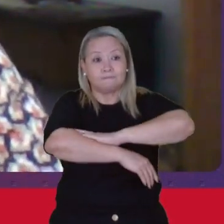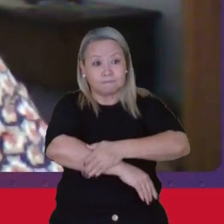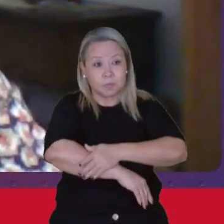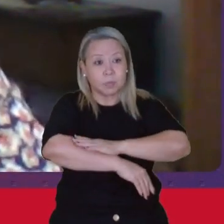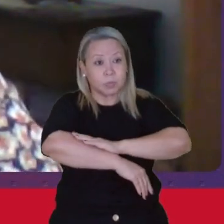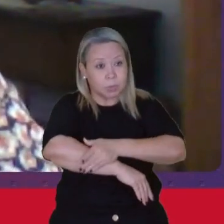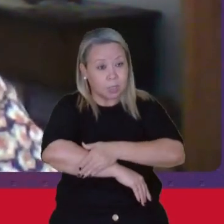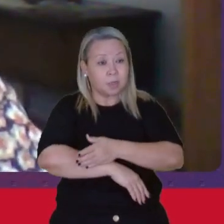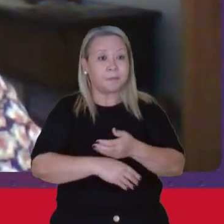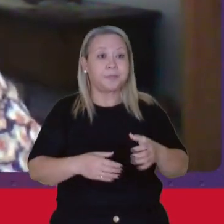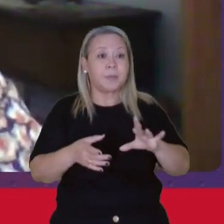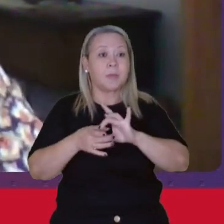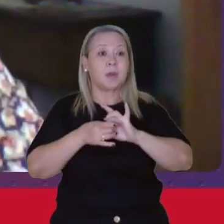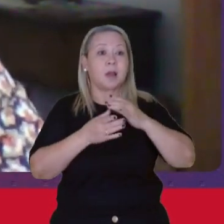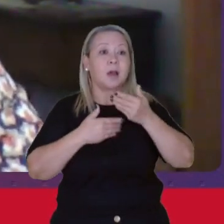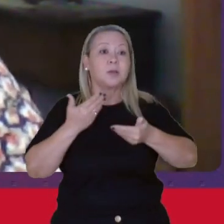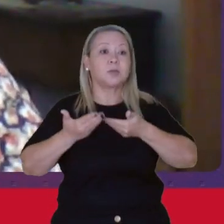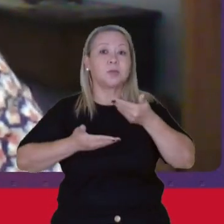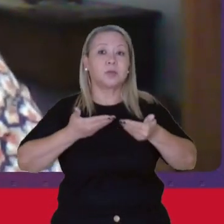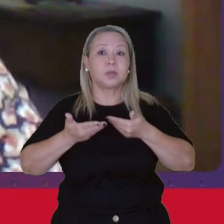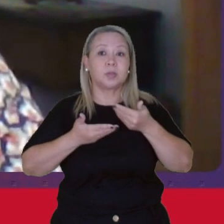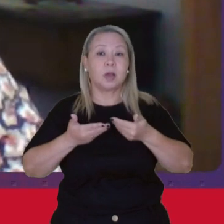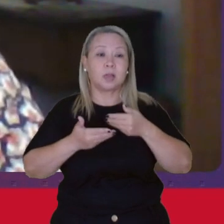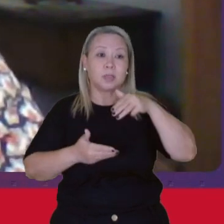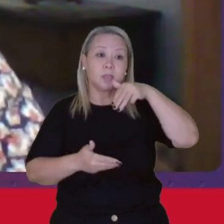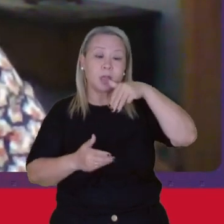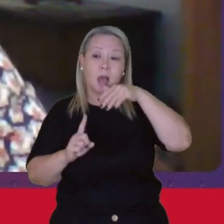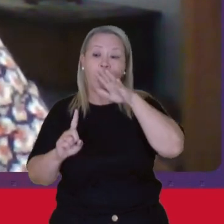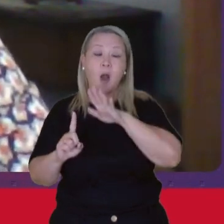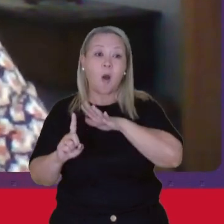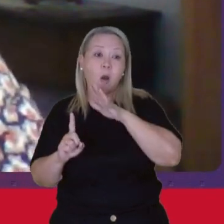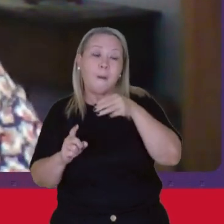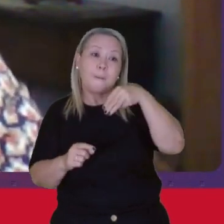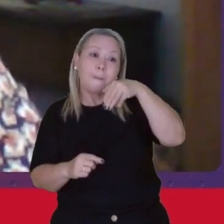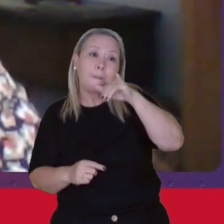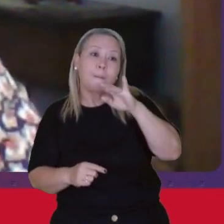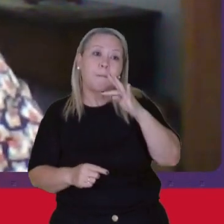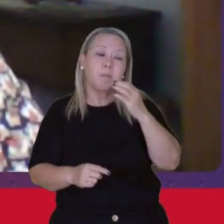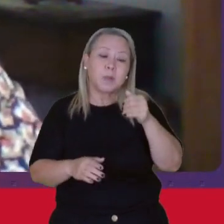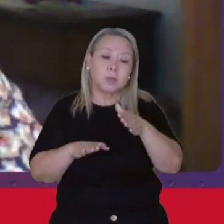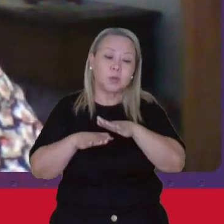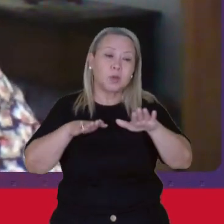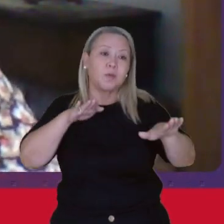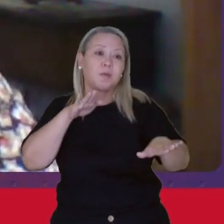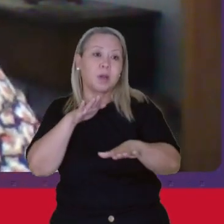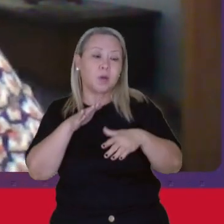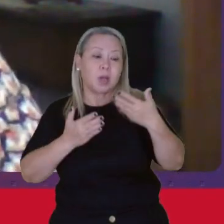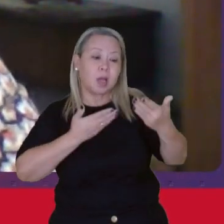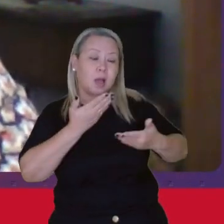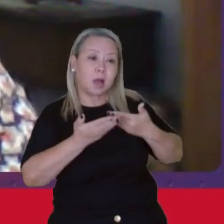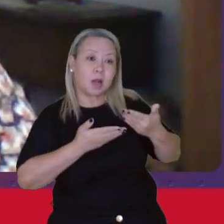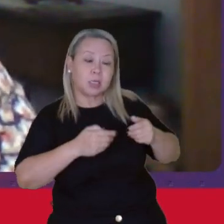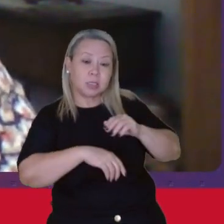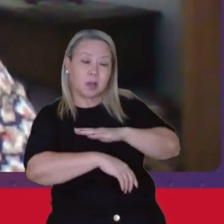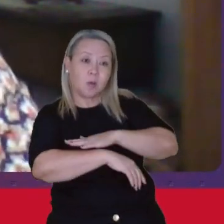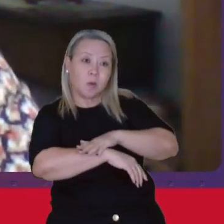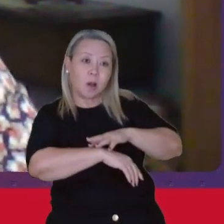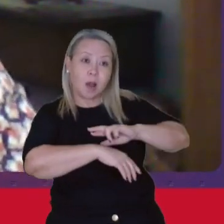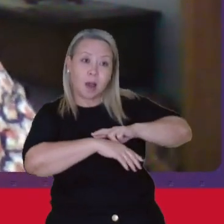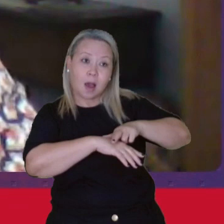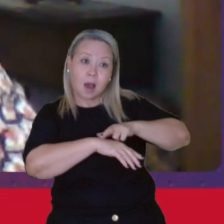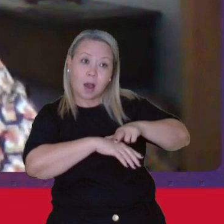Associado aos mitos de inferioridade Em relação à raça negra Que estaria,